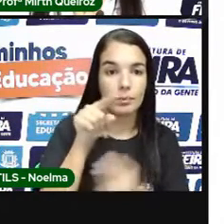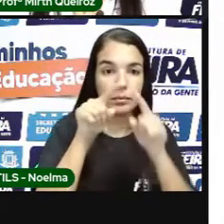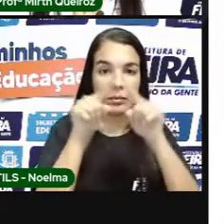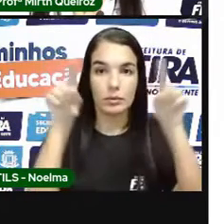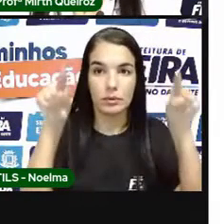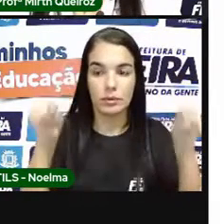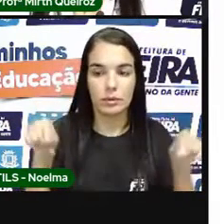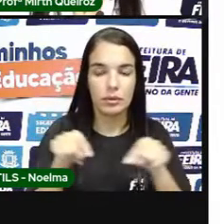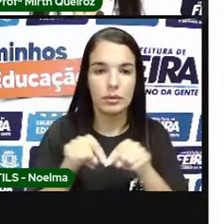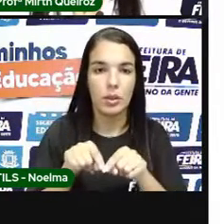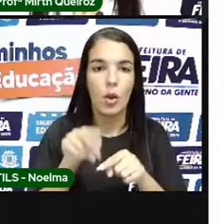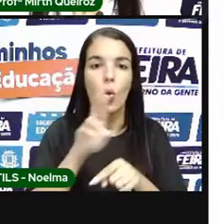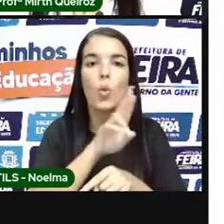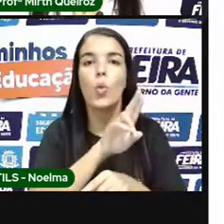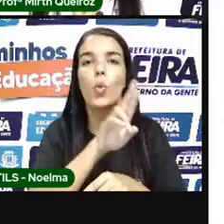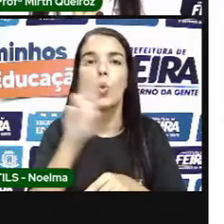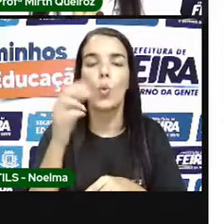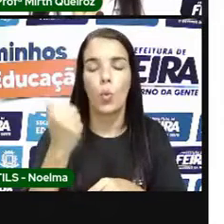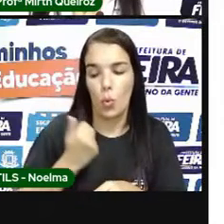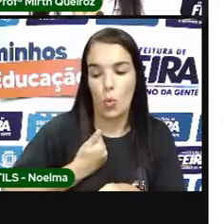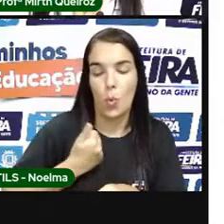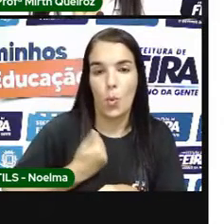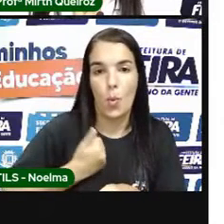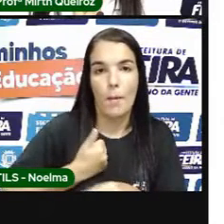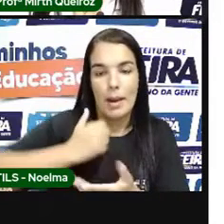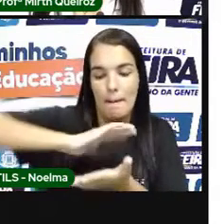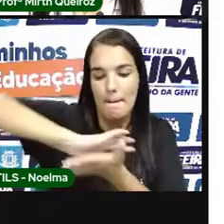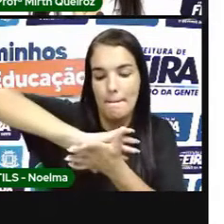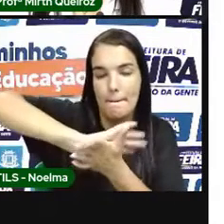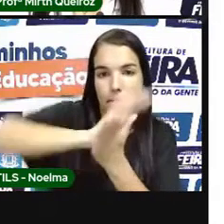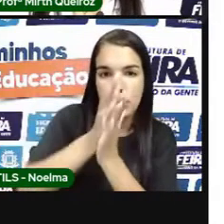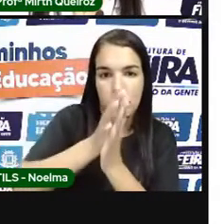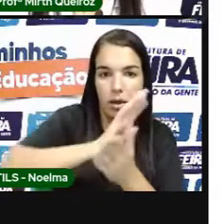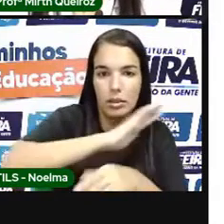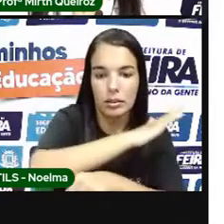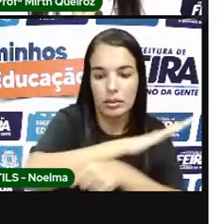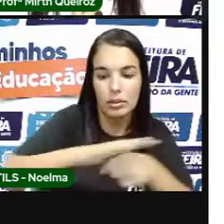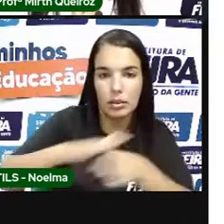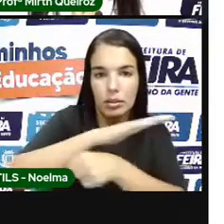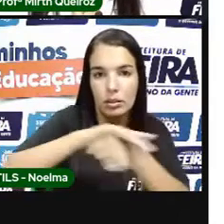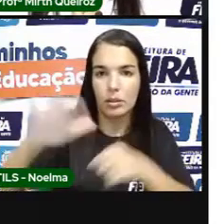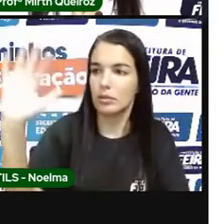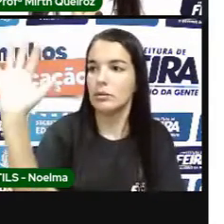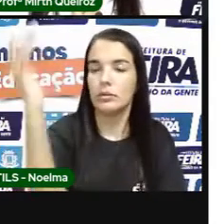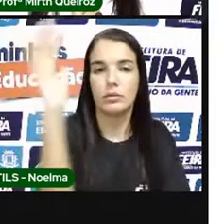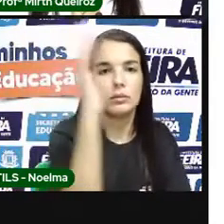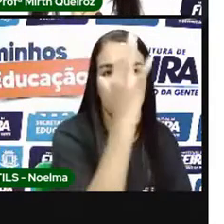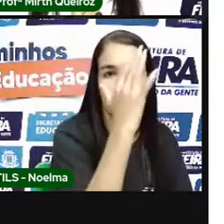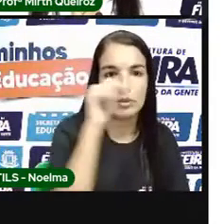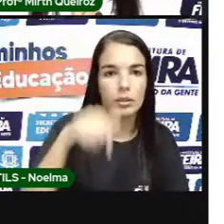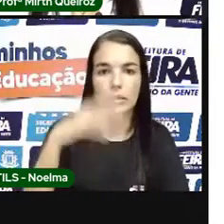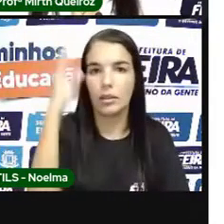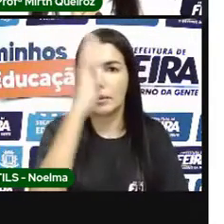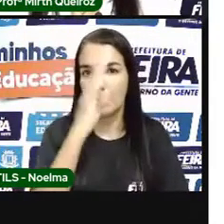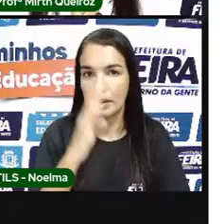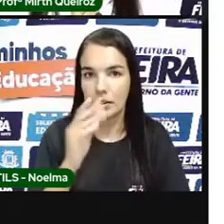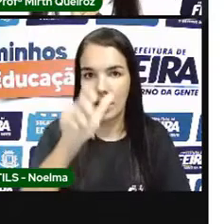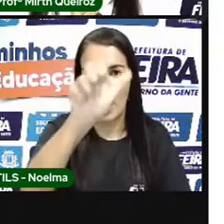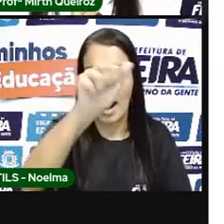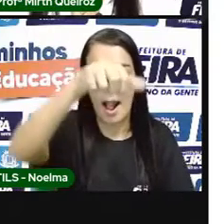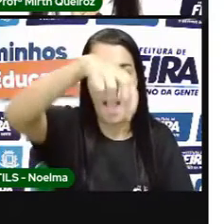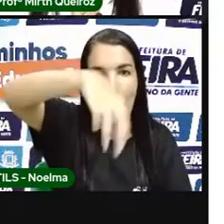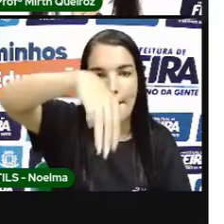Ela apresenta O número De desmatamento Nos estados Que compõem A Amazônia Legal Nos anos De